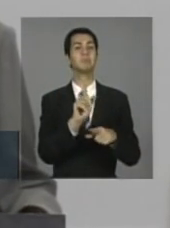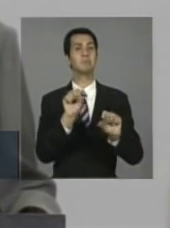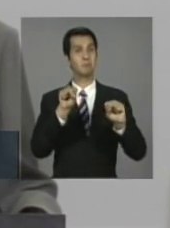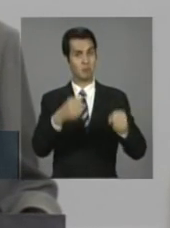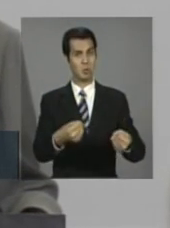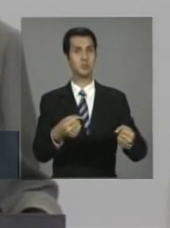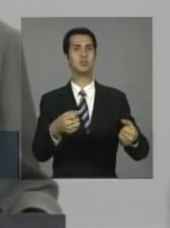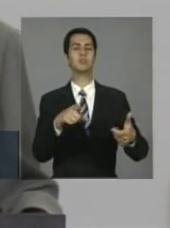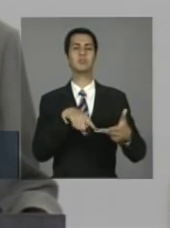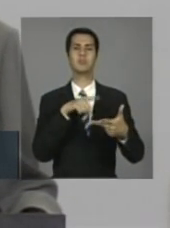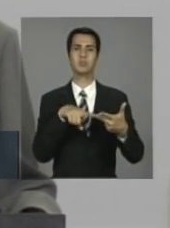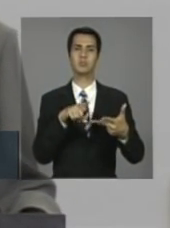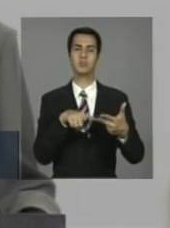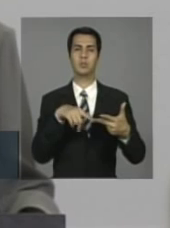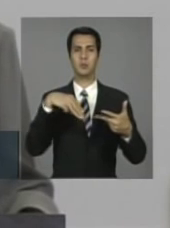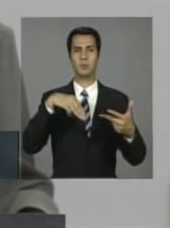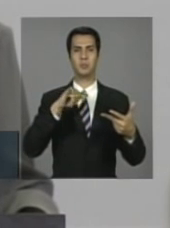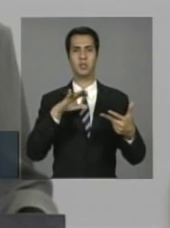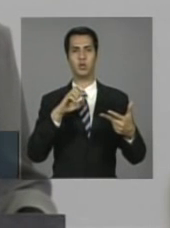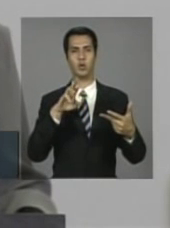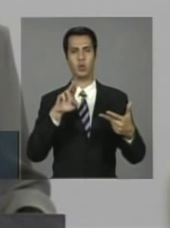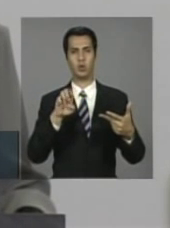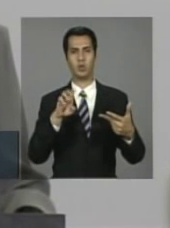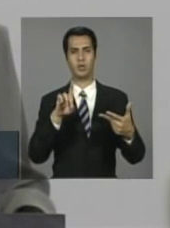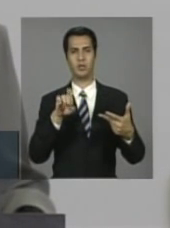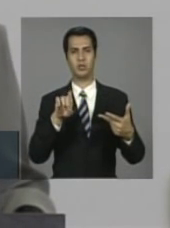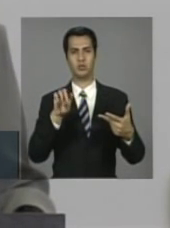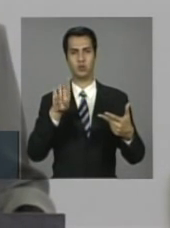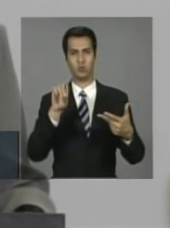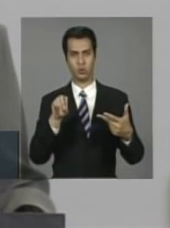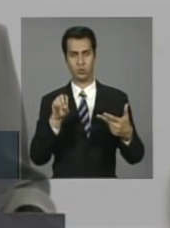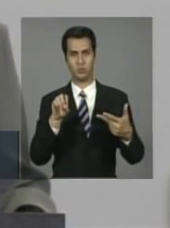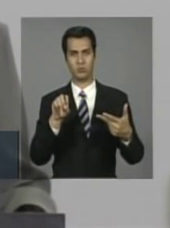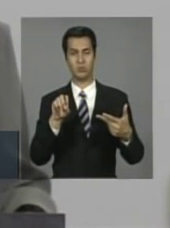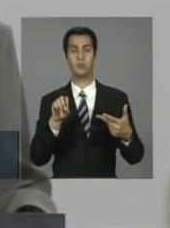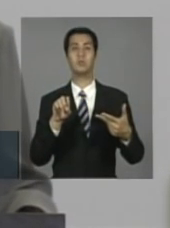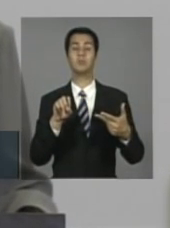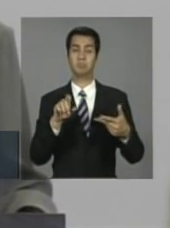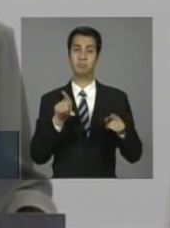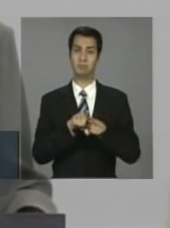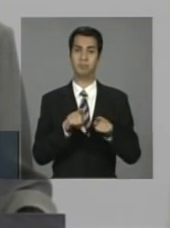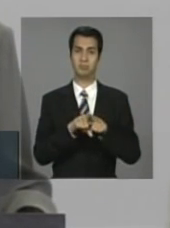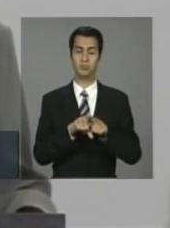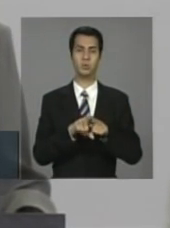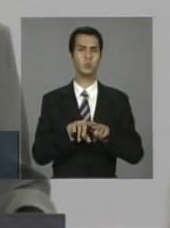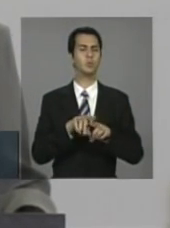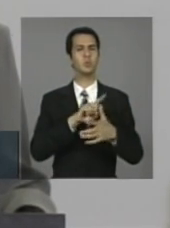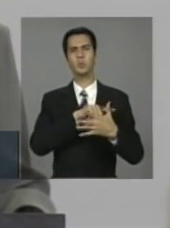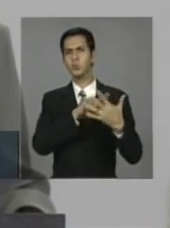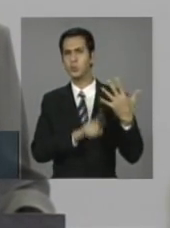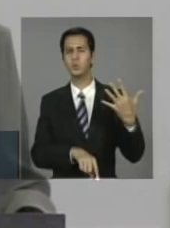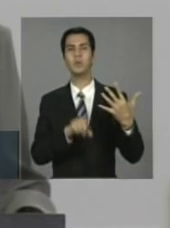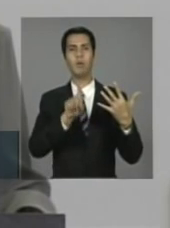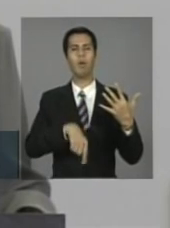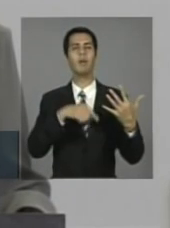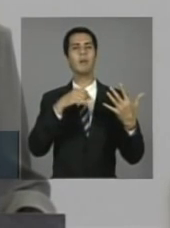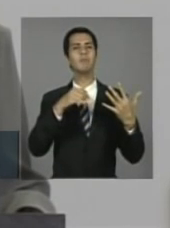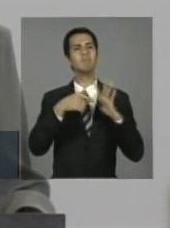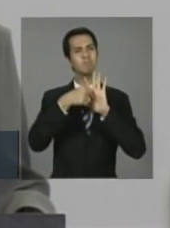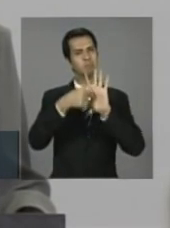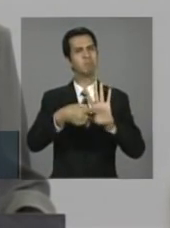sombra de dúvida, também, o microcrédito produtivo orientado. são exemplos de políticas que